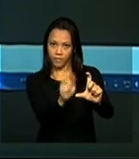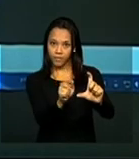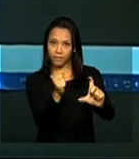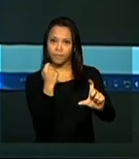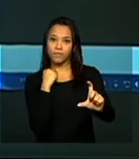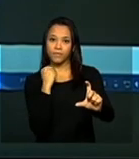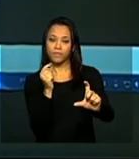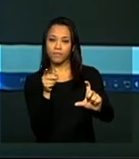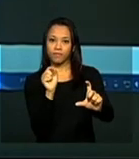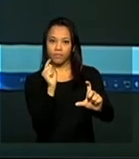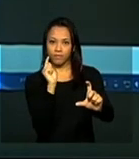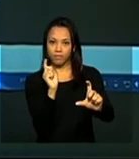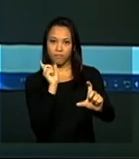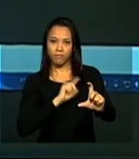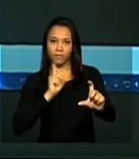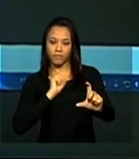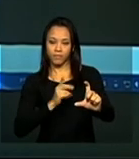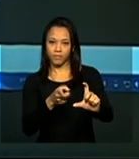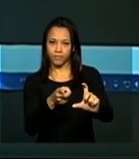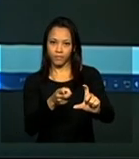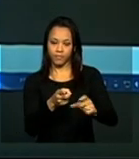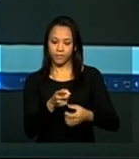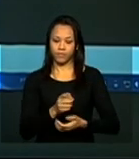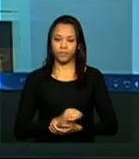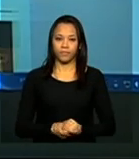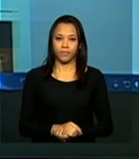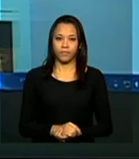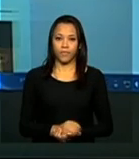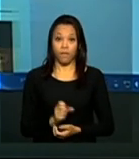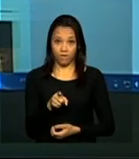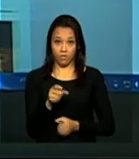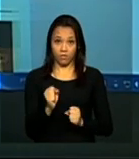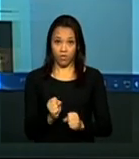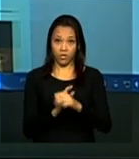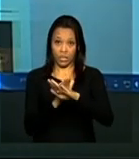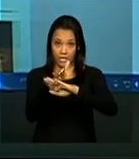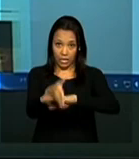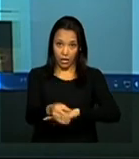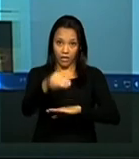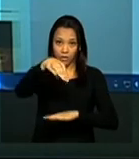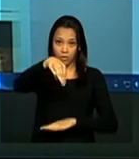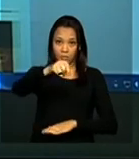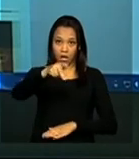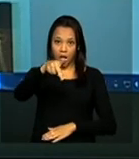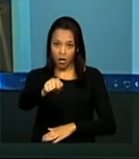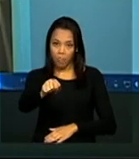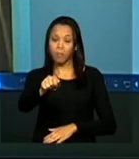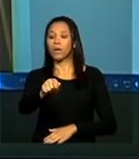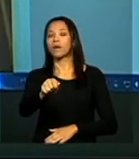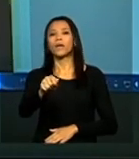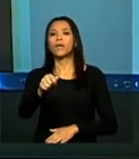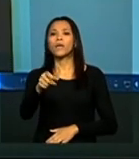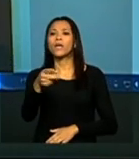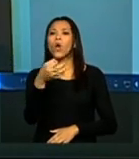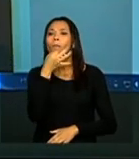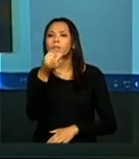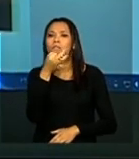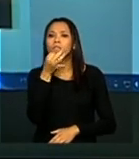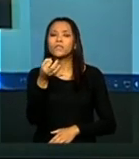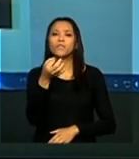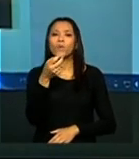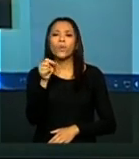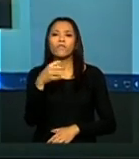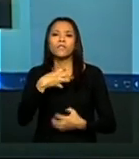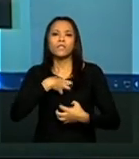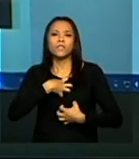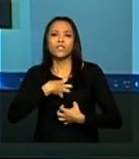Então, aí como é que faz? Você pode entrar nesse mapa e você incluir o seu depoimento. A gente tem